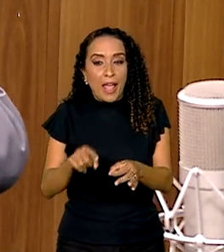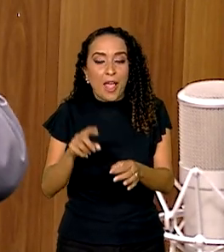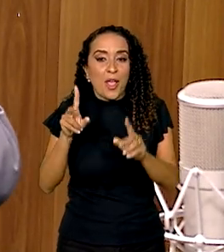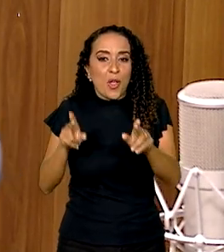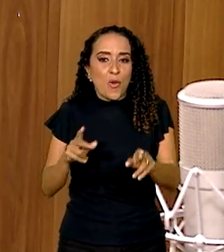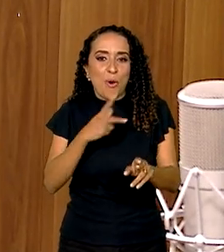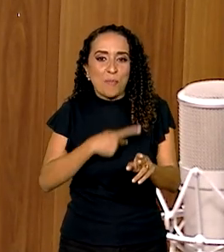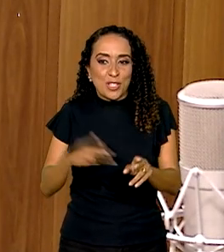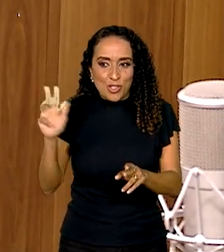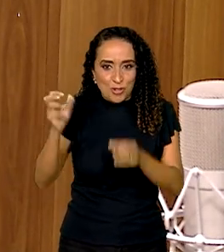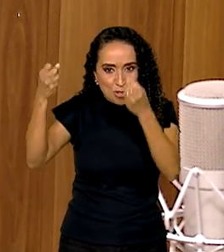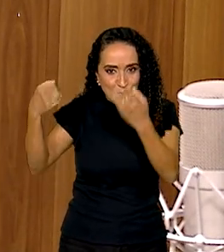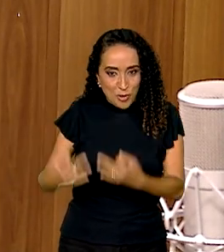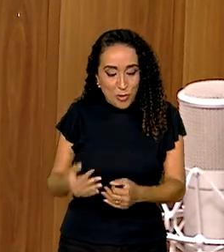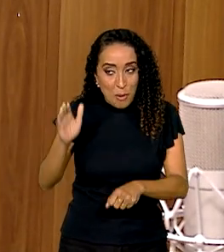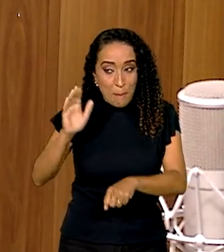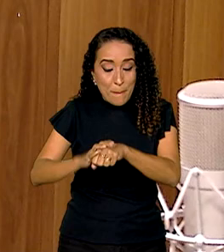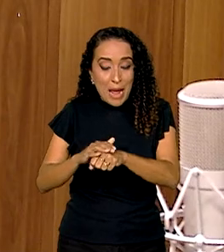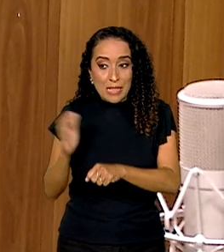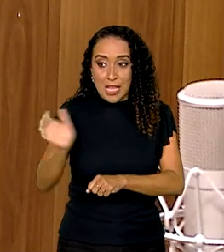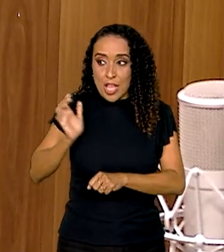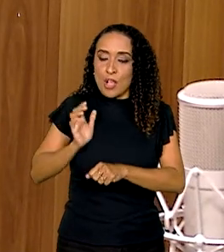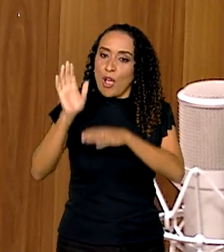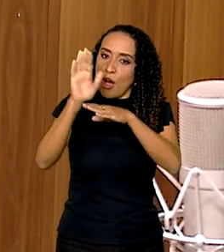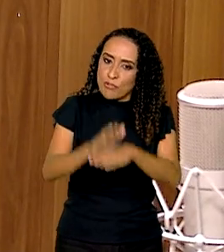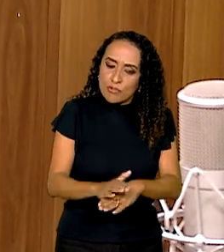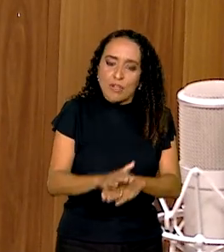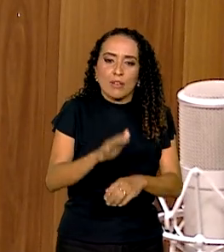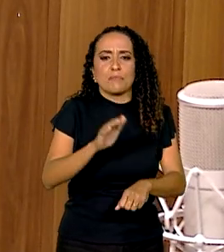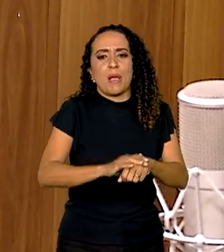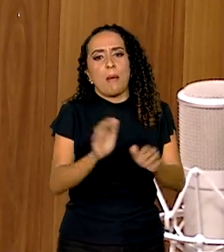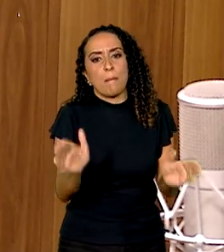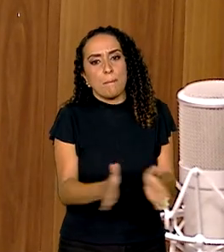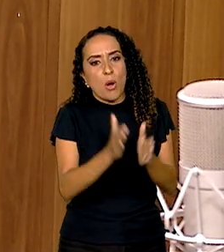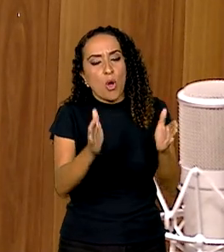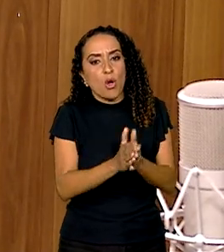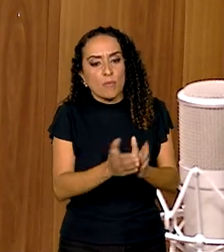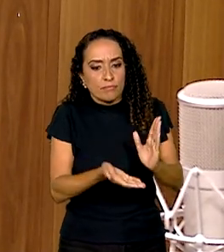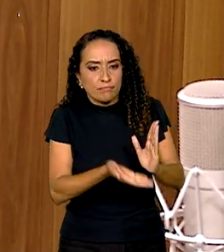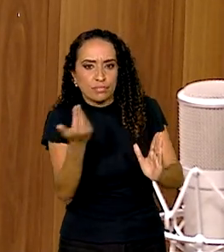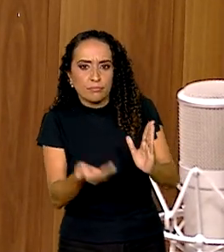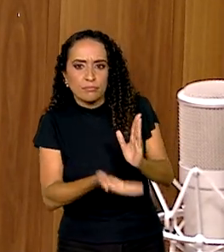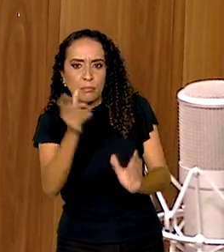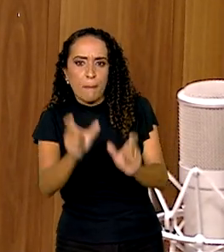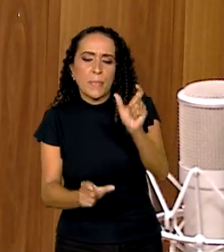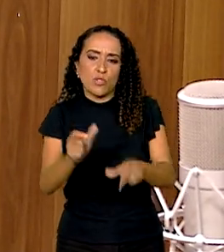Lula, são os mais ricos ajudando aos mais pobres a tirar pessoas da fome e da pobreza.